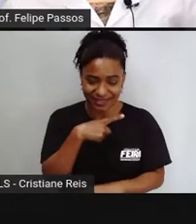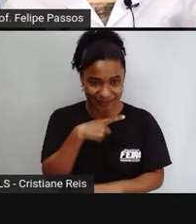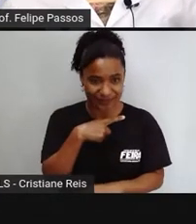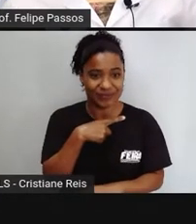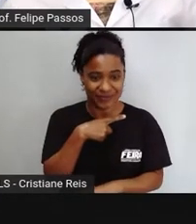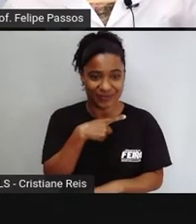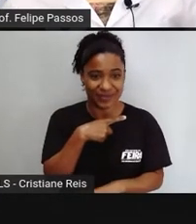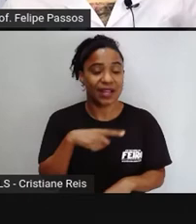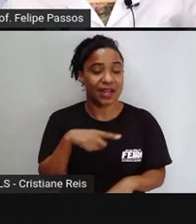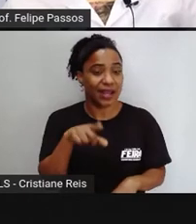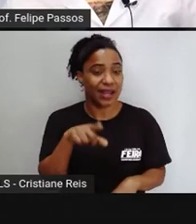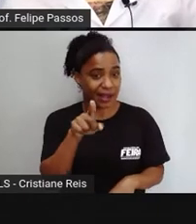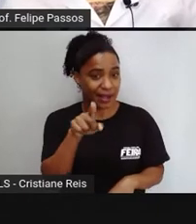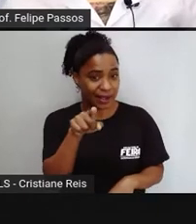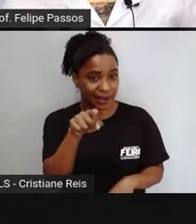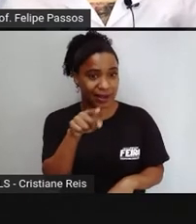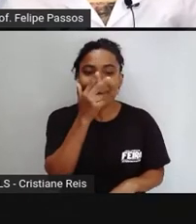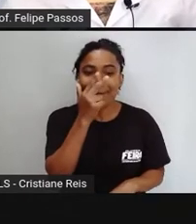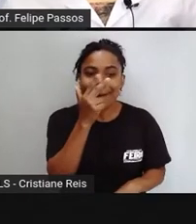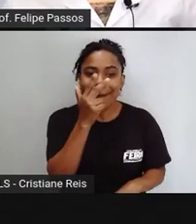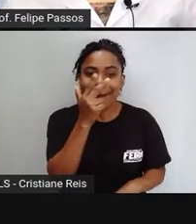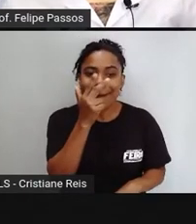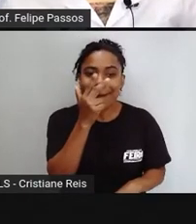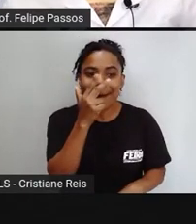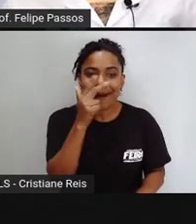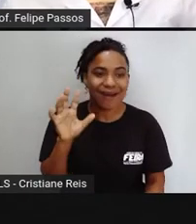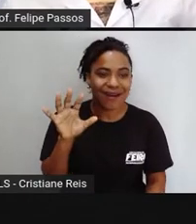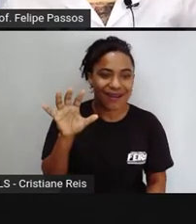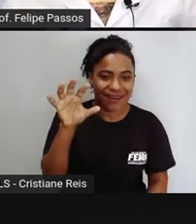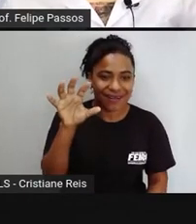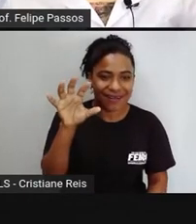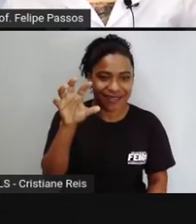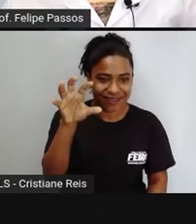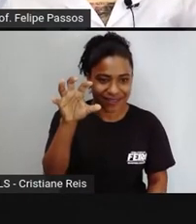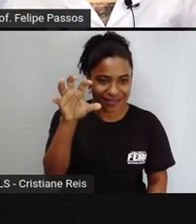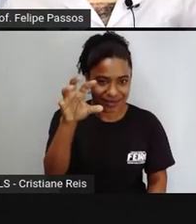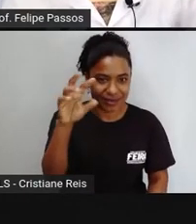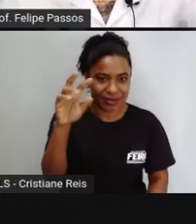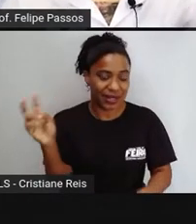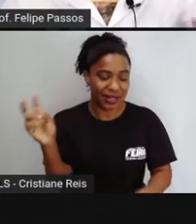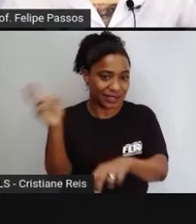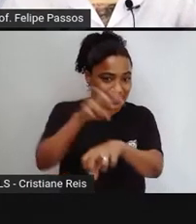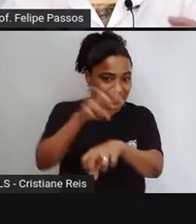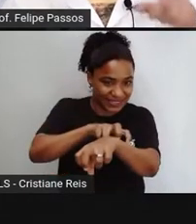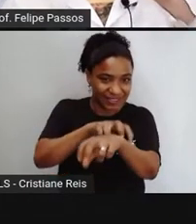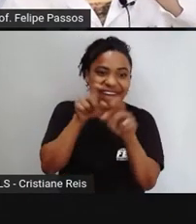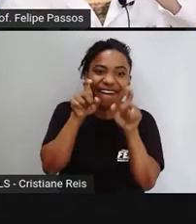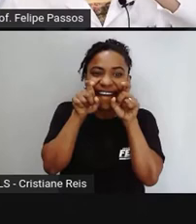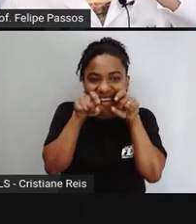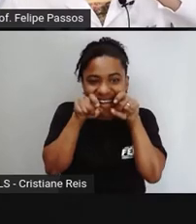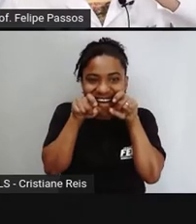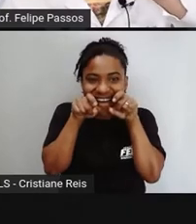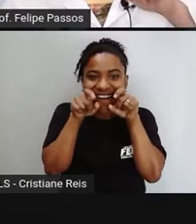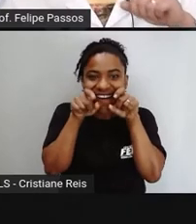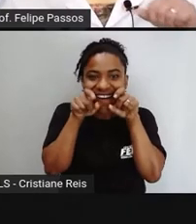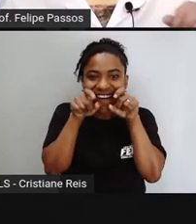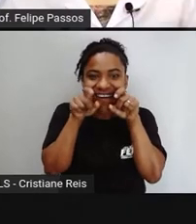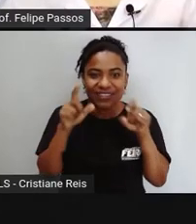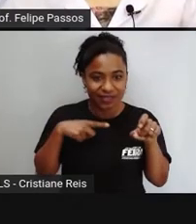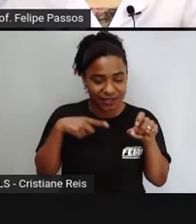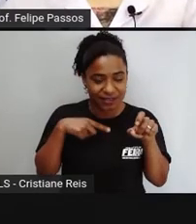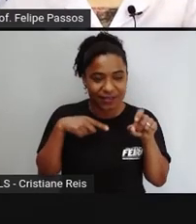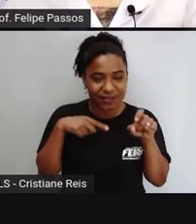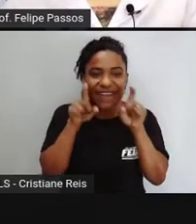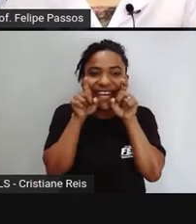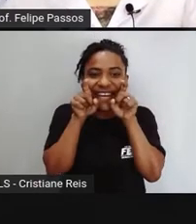só que ao invés de inocularem a peçonha pelas quelíceras, que eles também têm quelícera, aqueles dentinhos que eu falei para